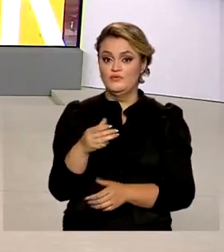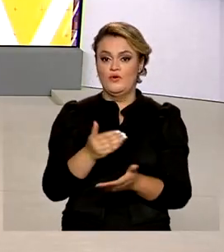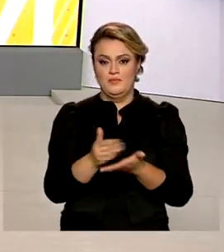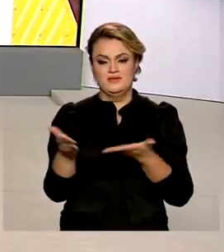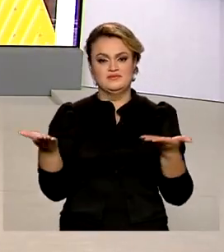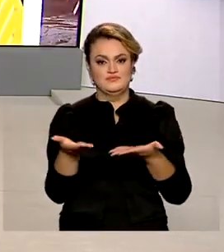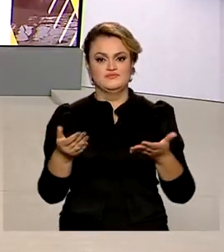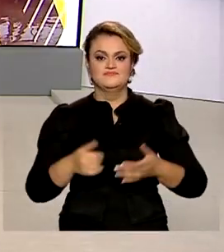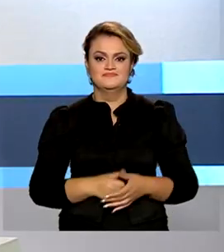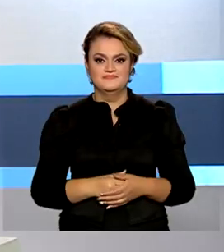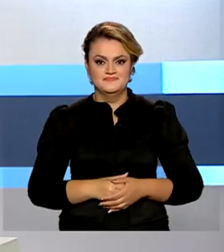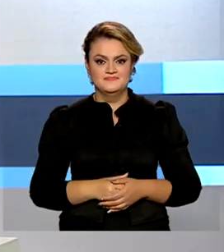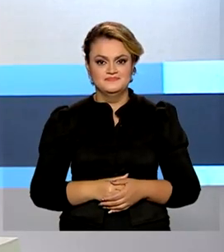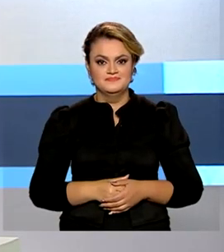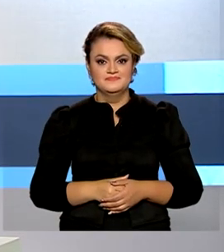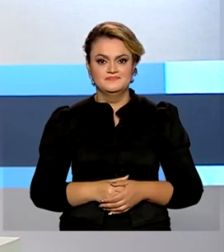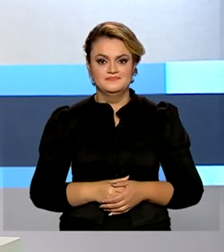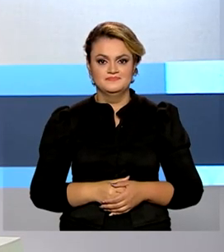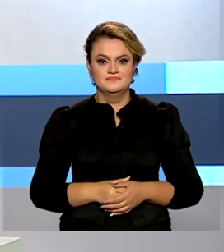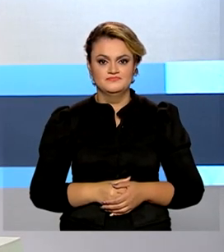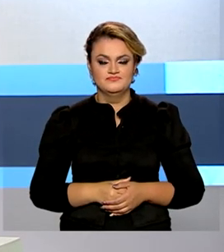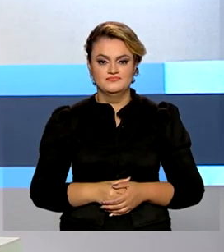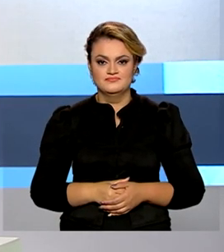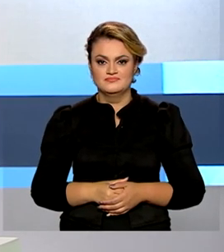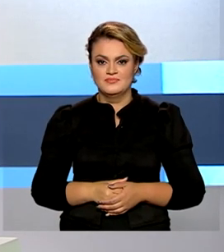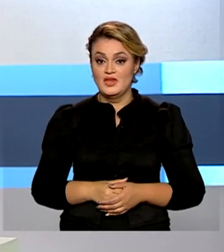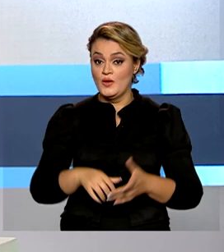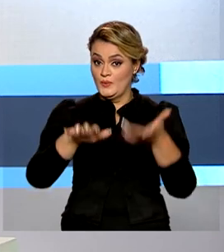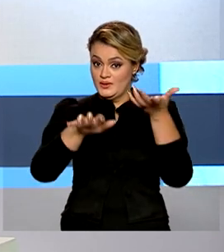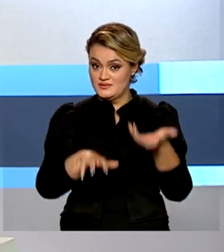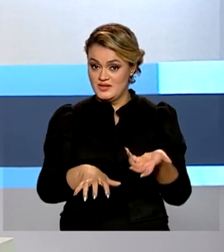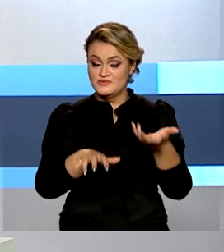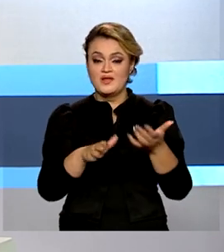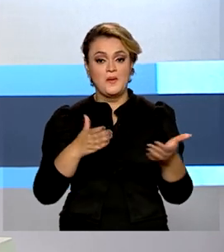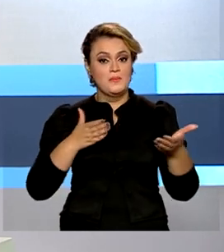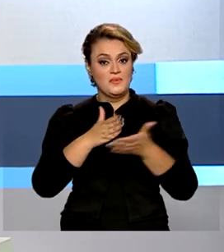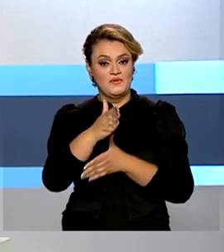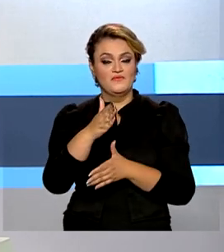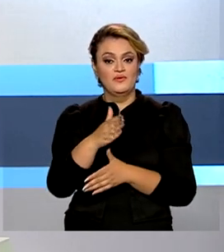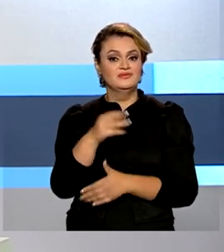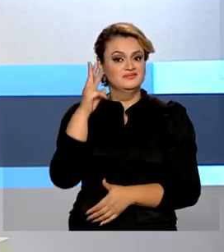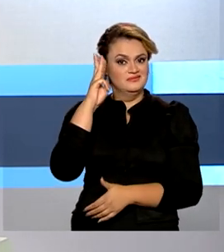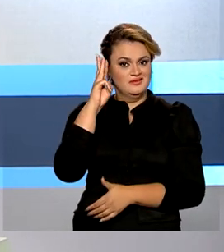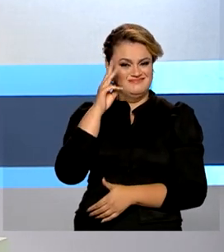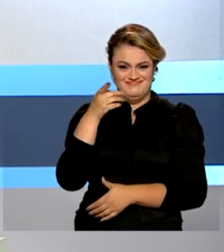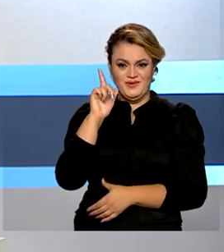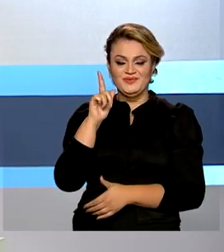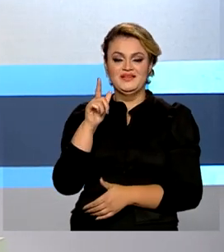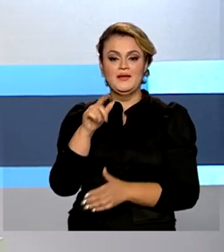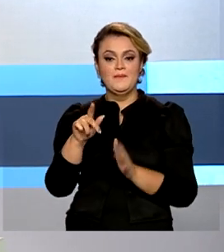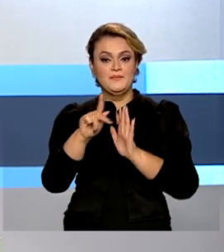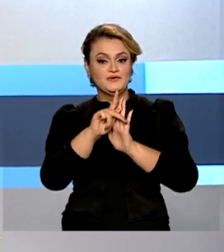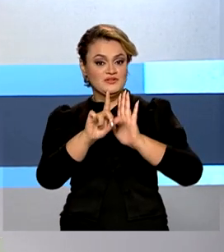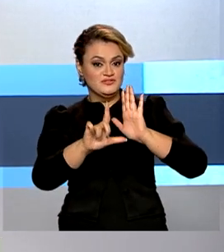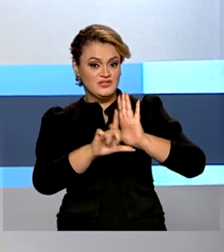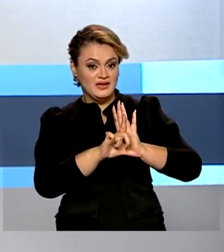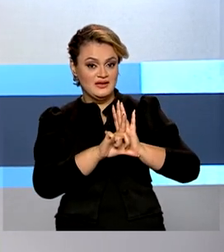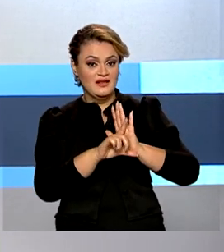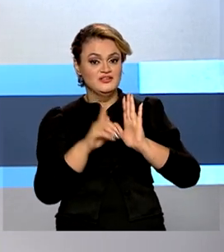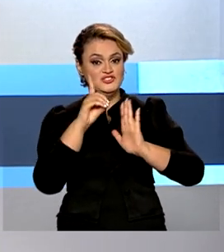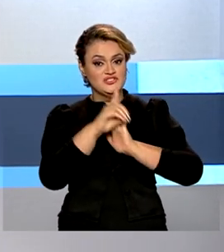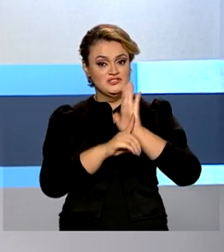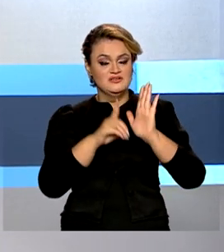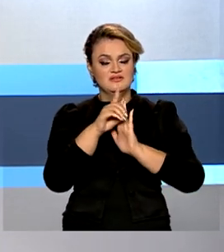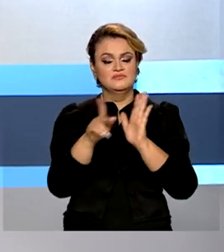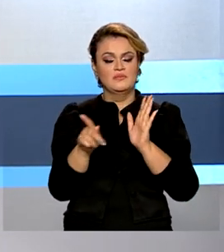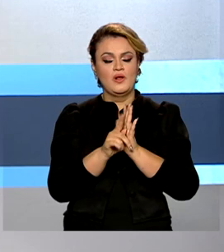a partir de hoje. O Congresso Nacional aprovou nesta terça-feira o projeto de lei de diretrizes